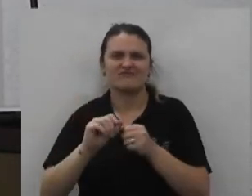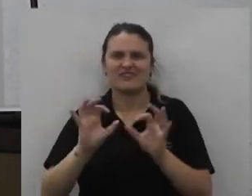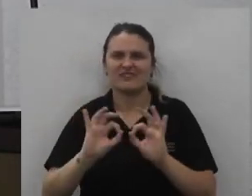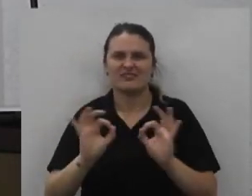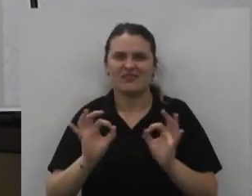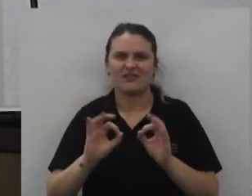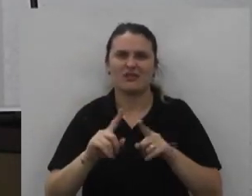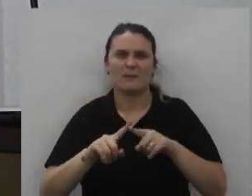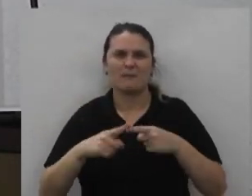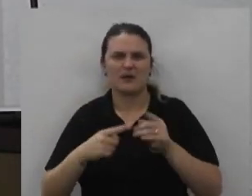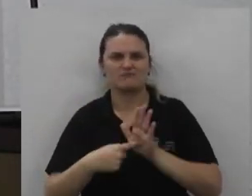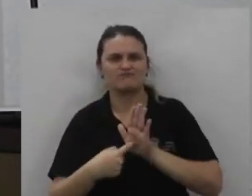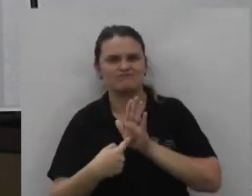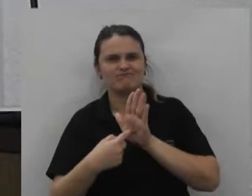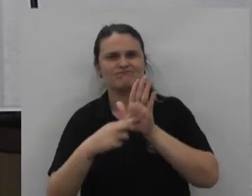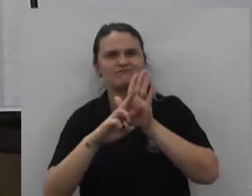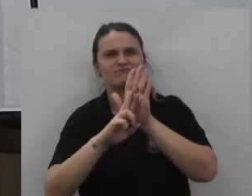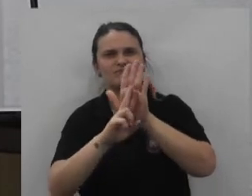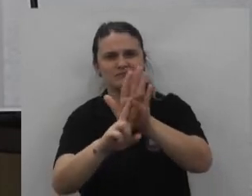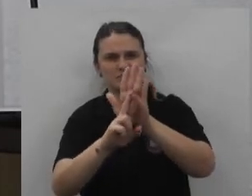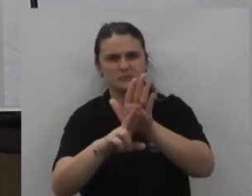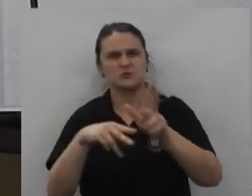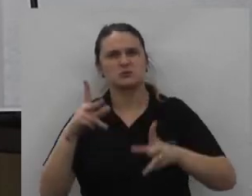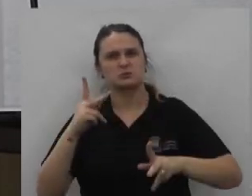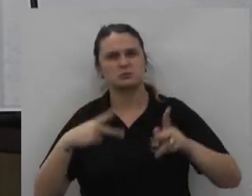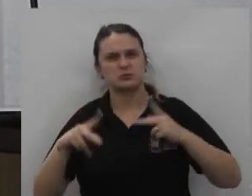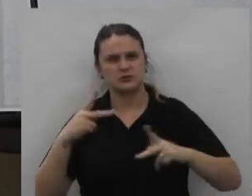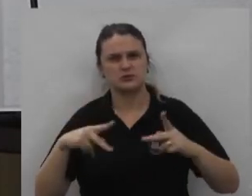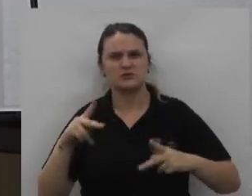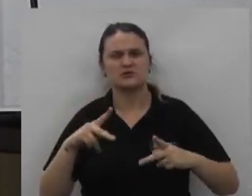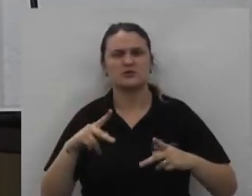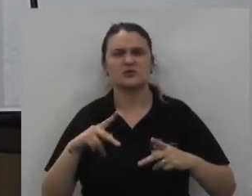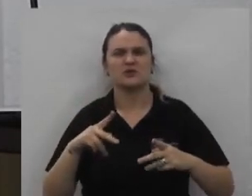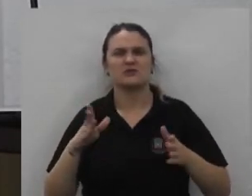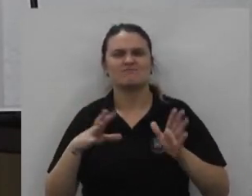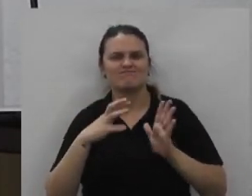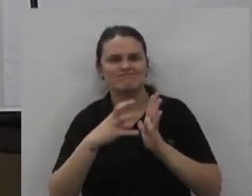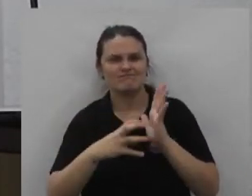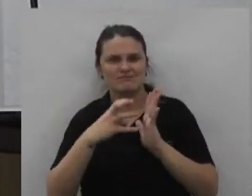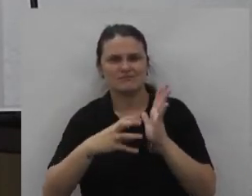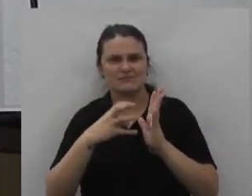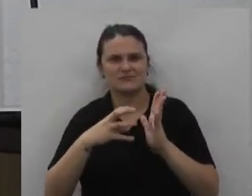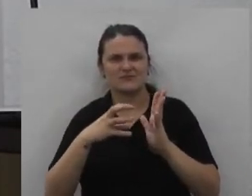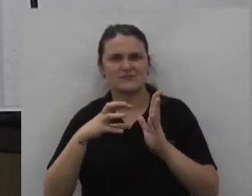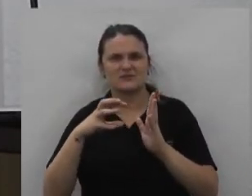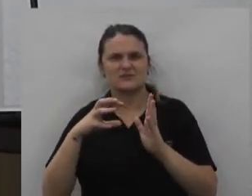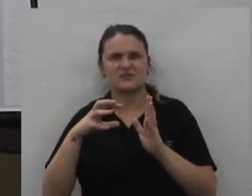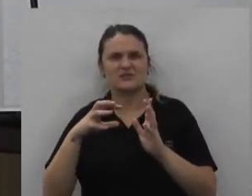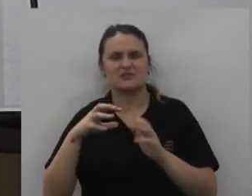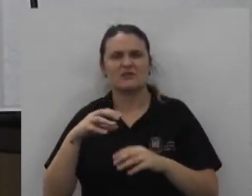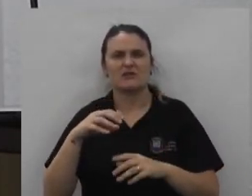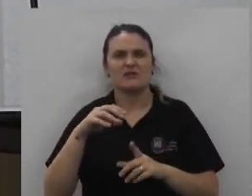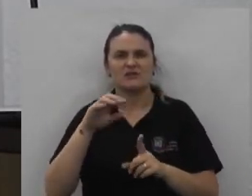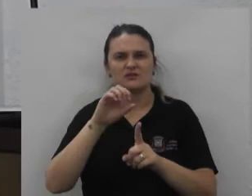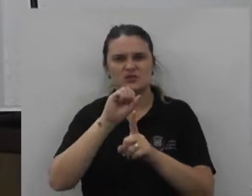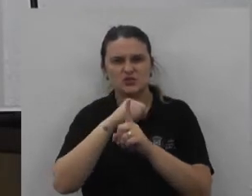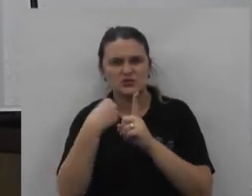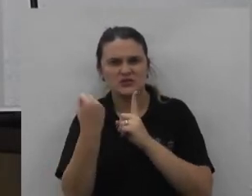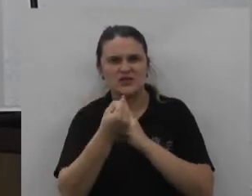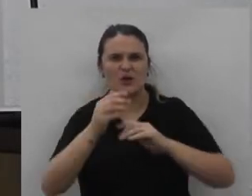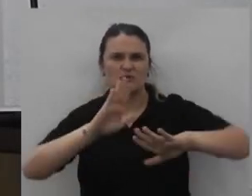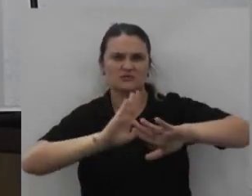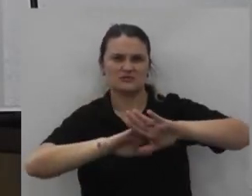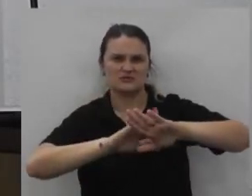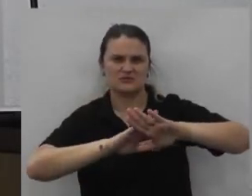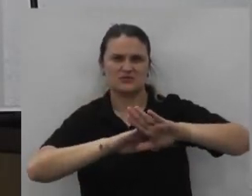nada mas representam forças políticas partidárias de cunho socialista para o intento